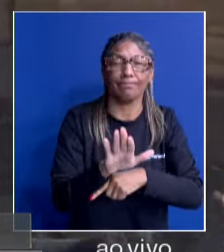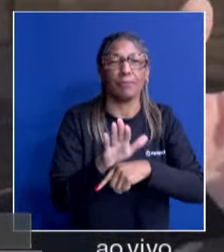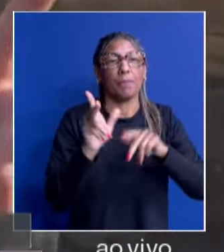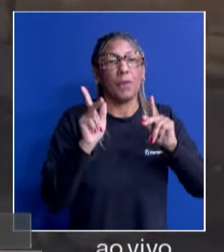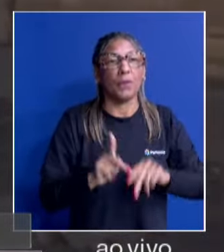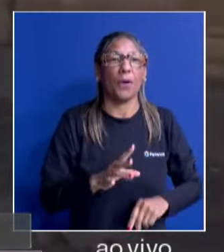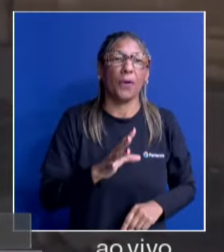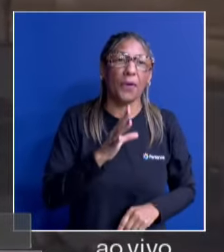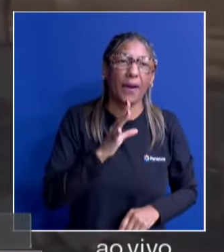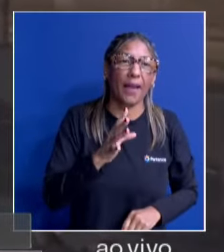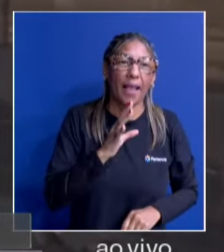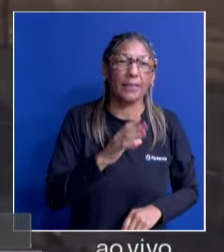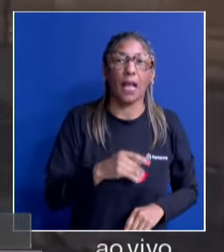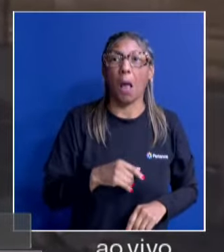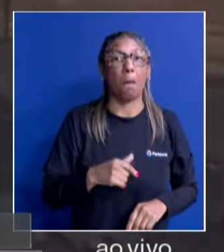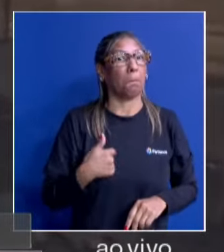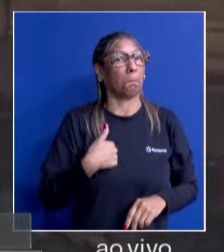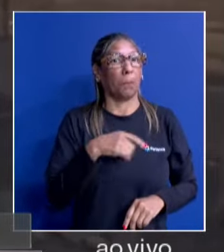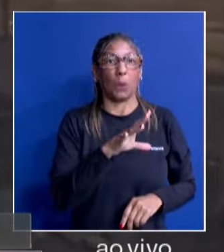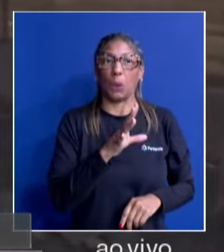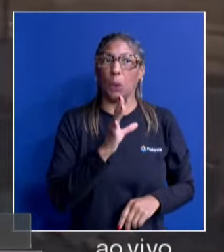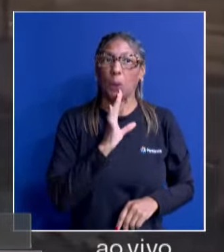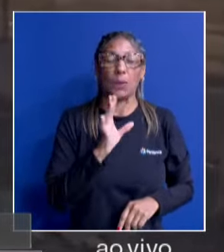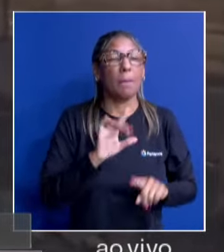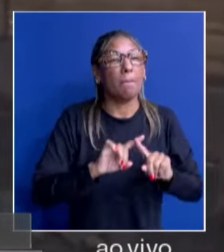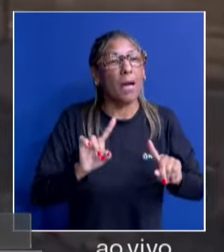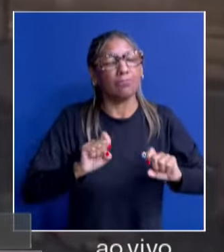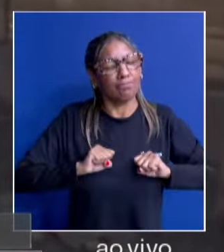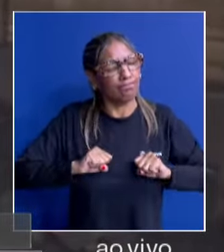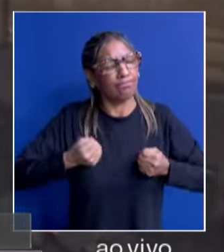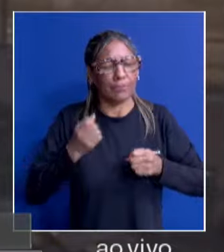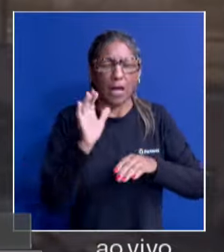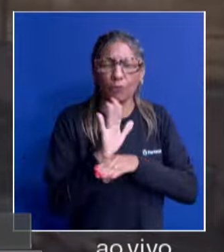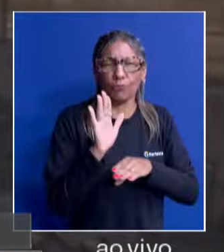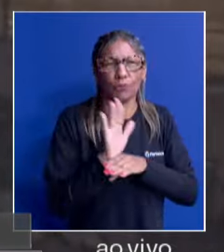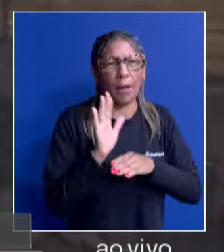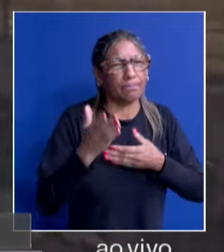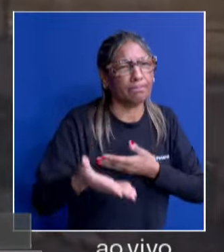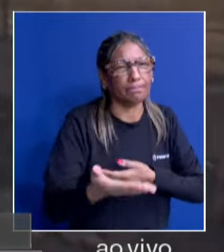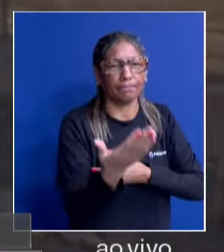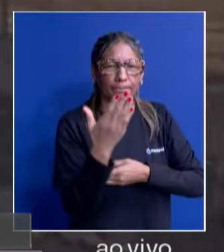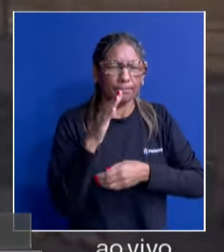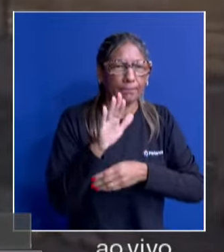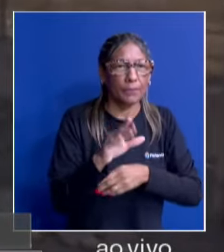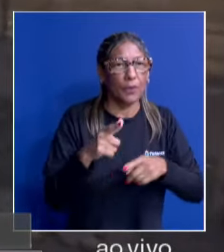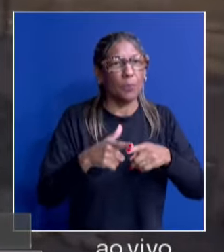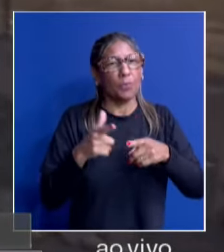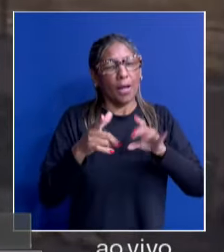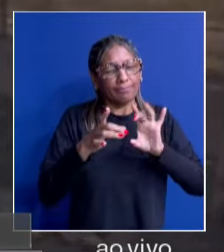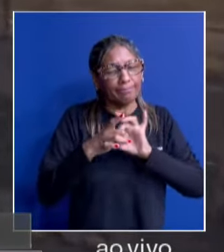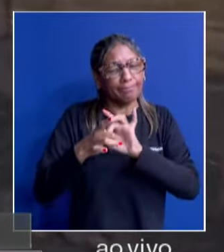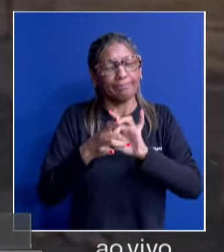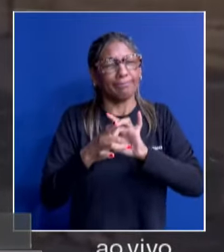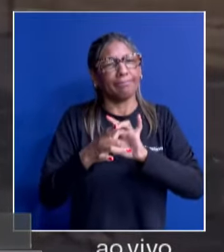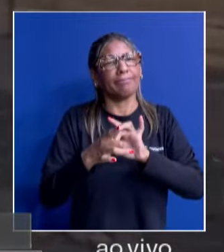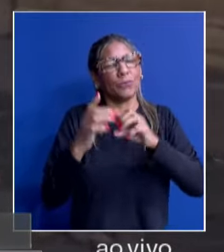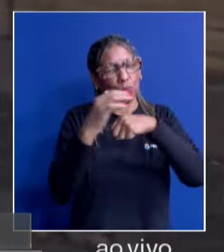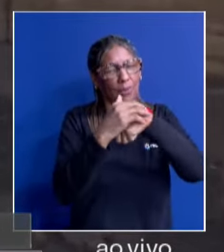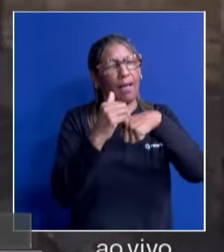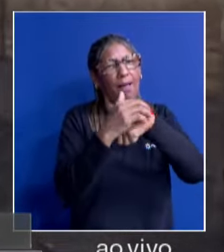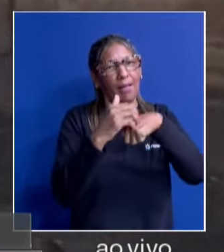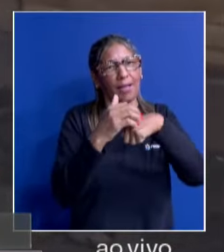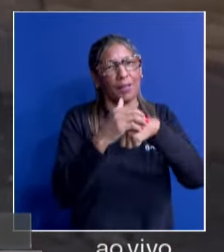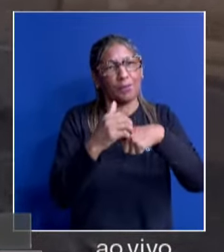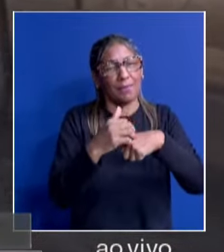conhecem, pessoas que não se conhecem, que acabam se conhecendo, criando latos de afeto, vínculos afetivos. Então, nesse momento